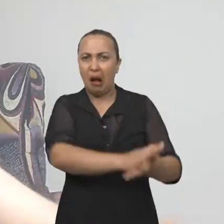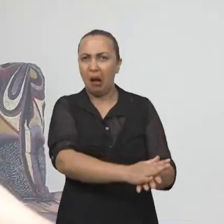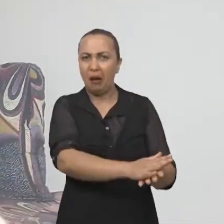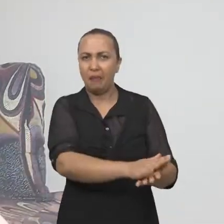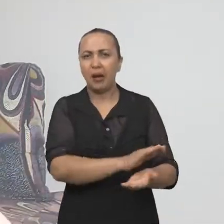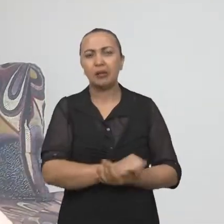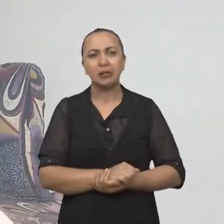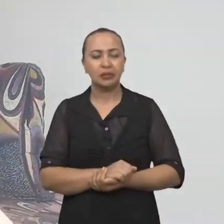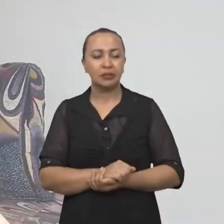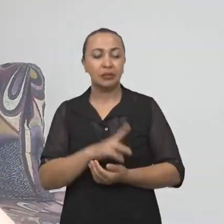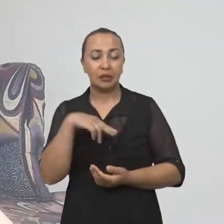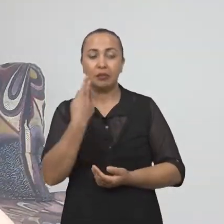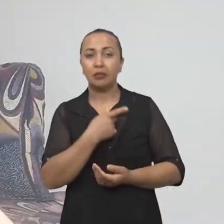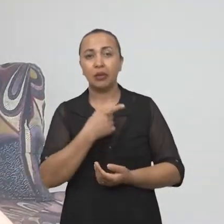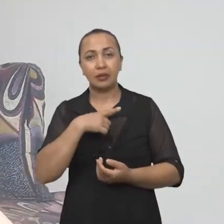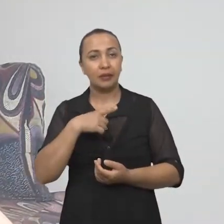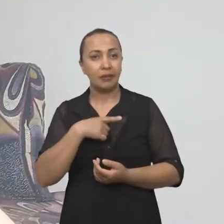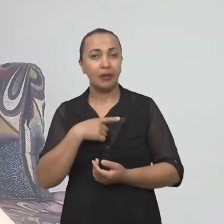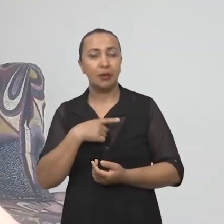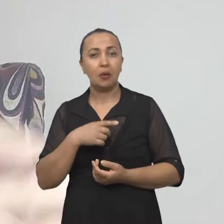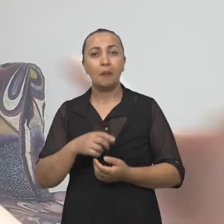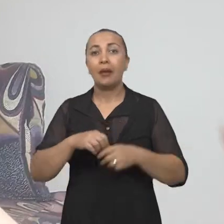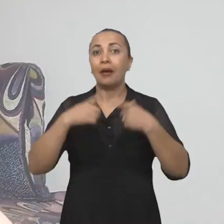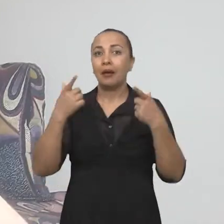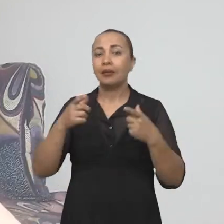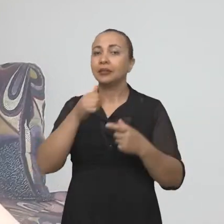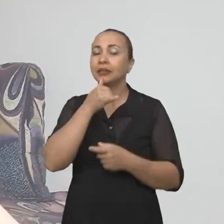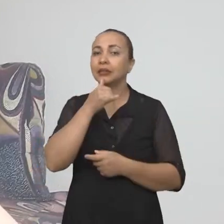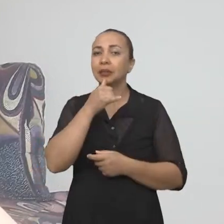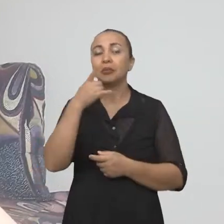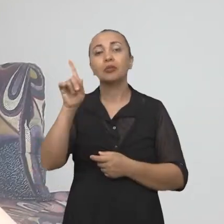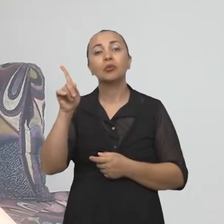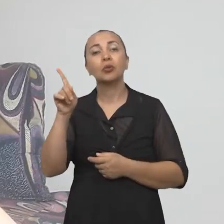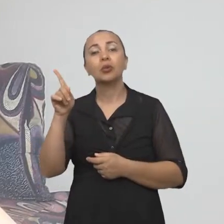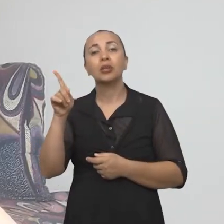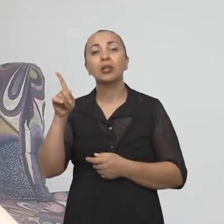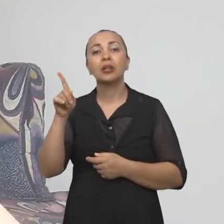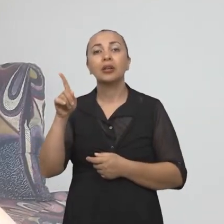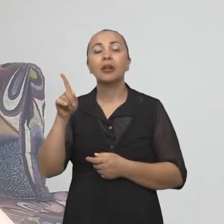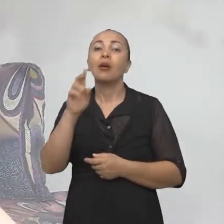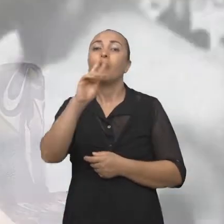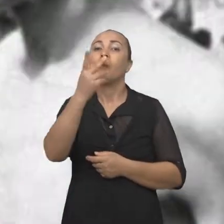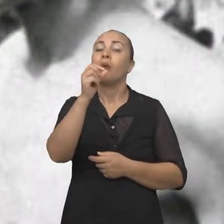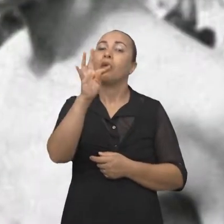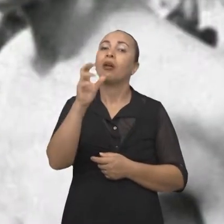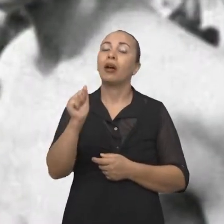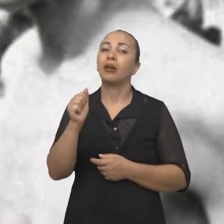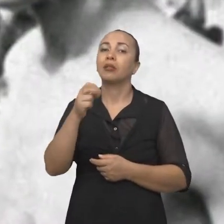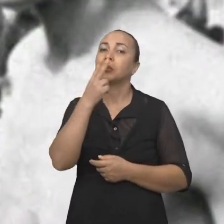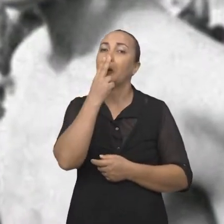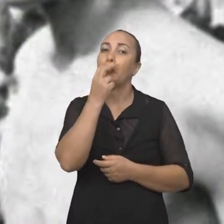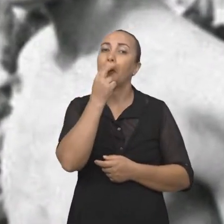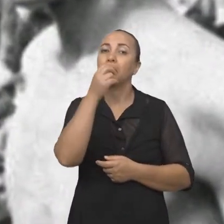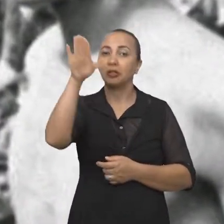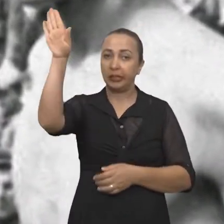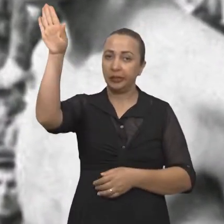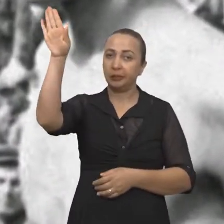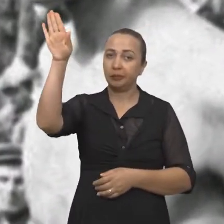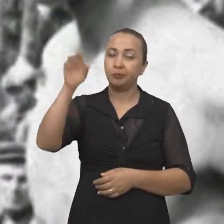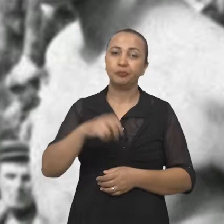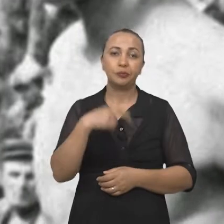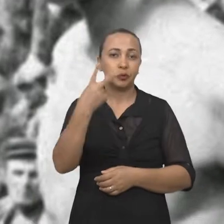e ele precisa ser exterminado. A gente tem um grande exemplo disso, que foi o holocausto, né? O que aconteceu